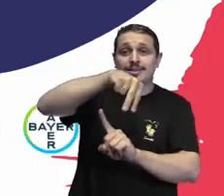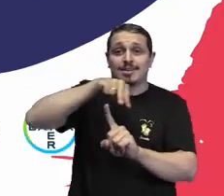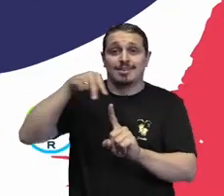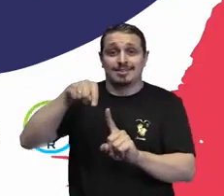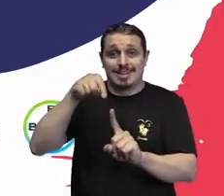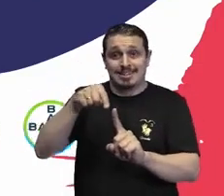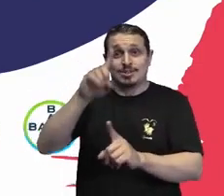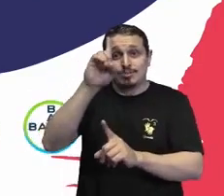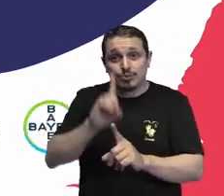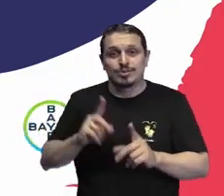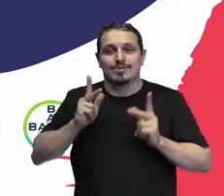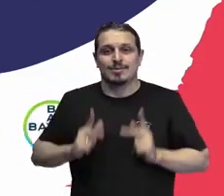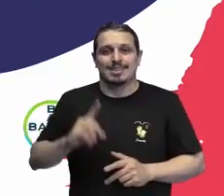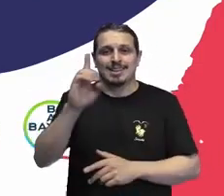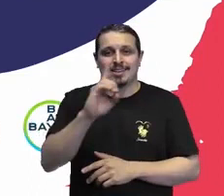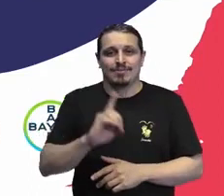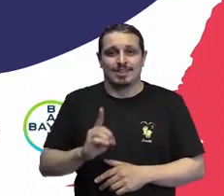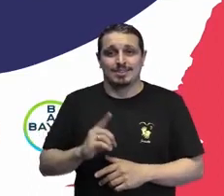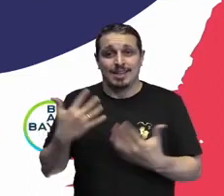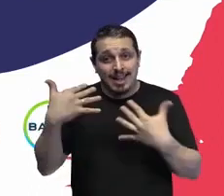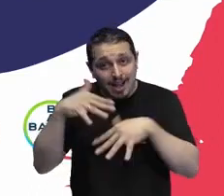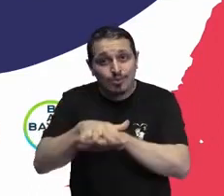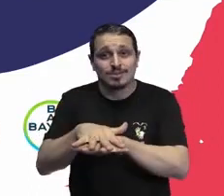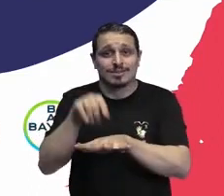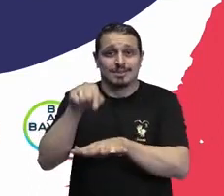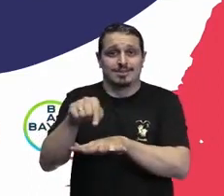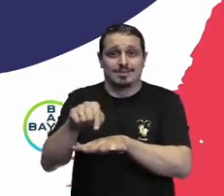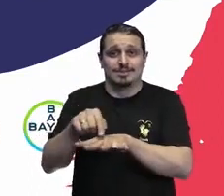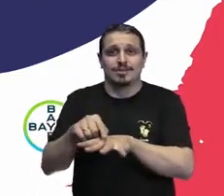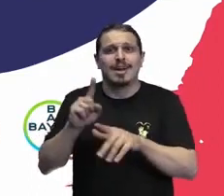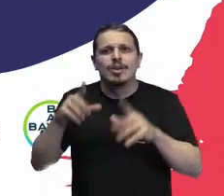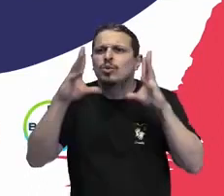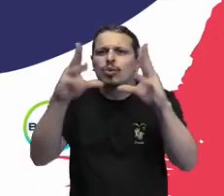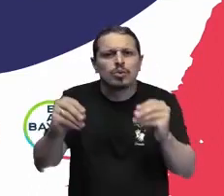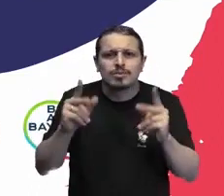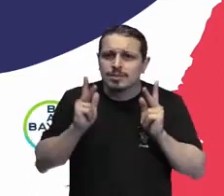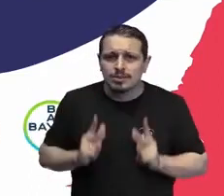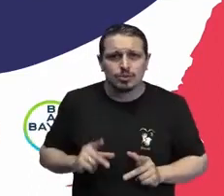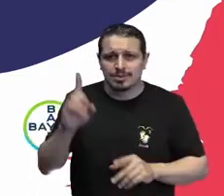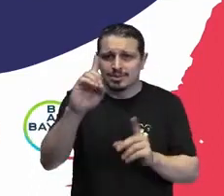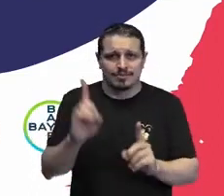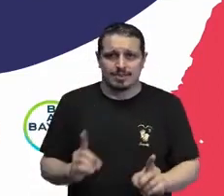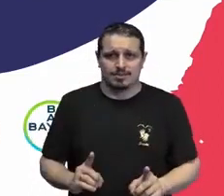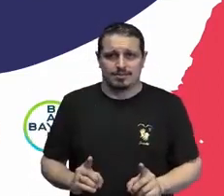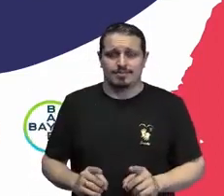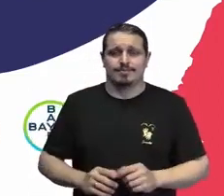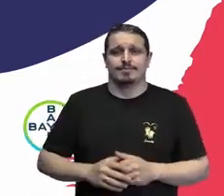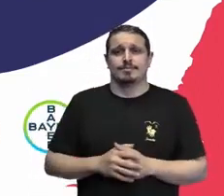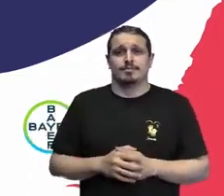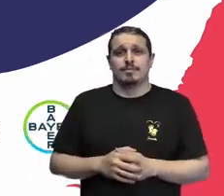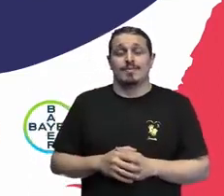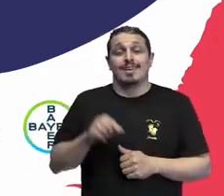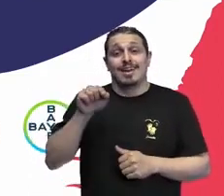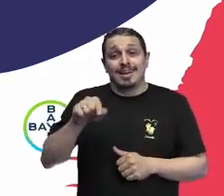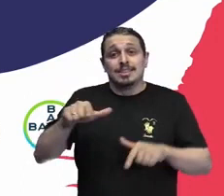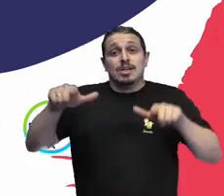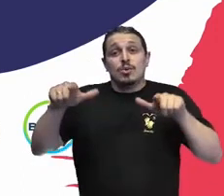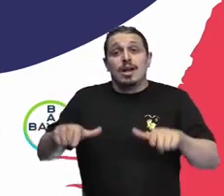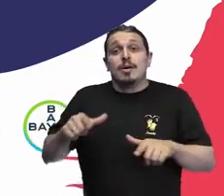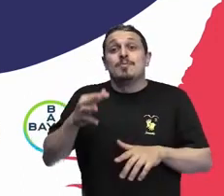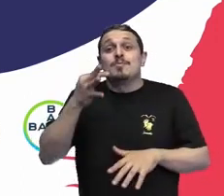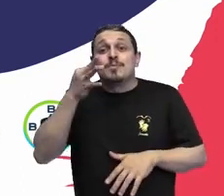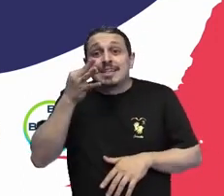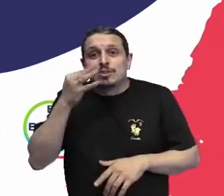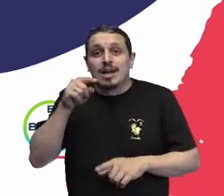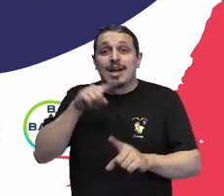organizacionais eles são para todas as pessoas também, devem ser para todas as pessoas, né? Então, a presença e a participação e a visibilidade